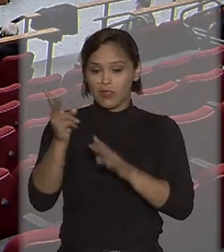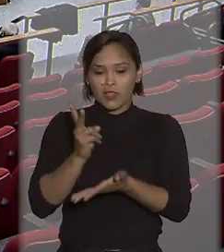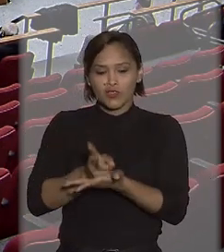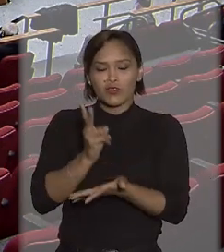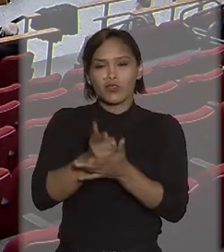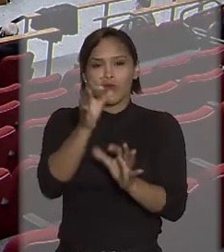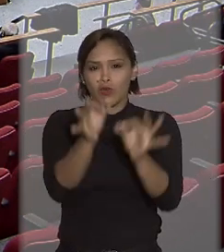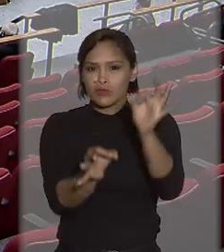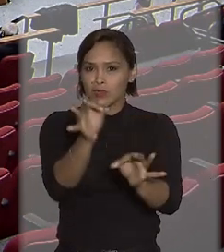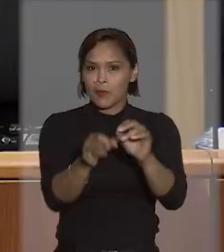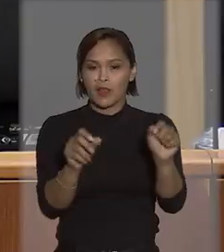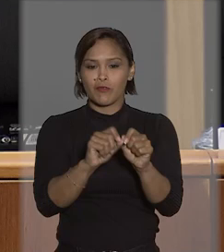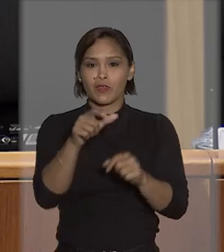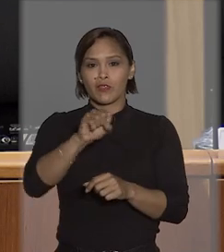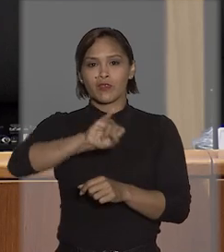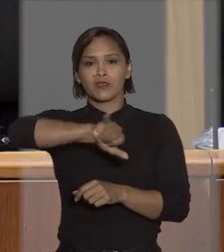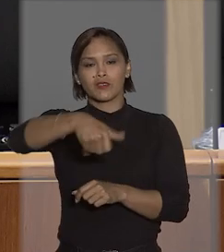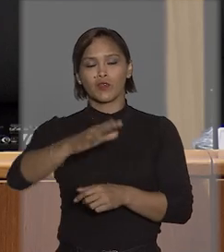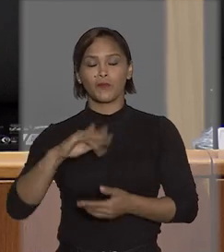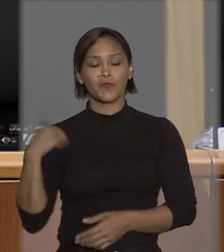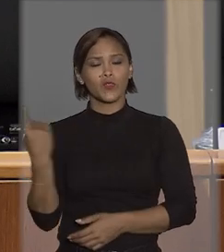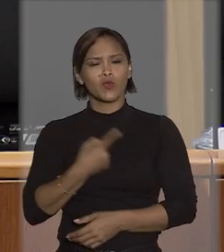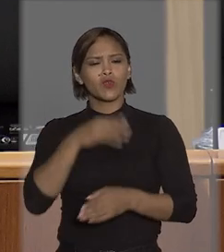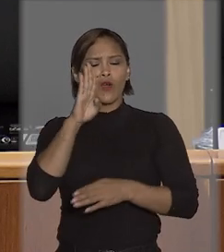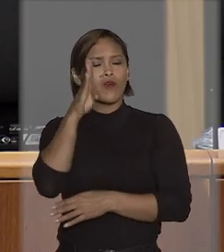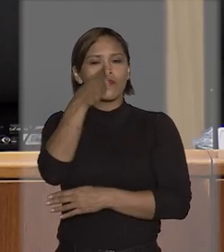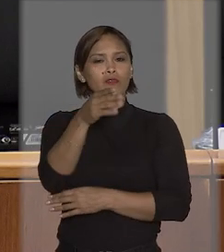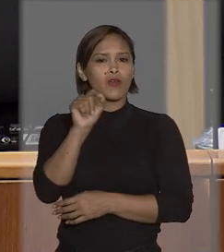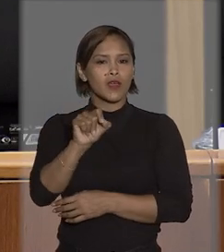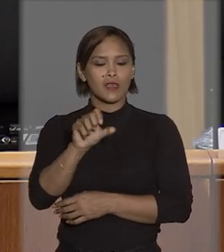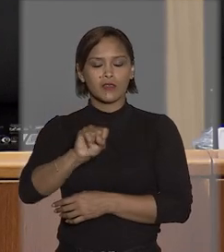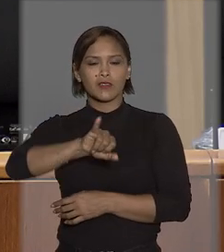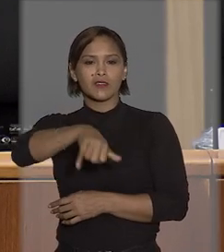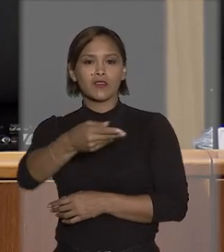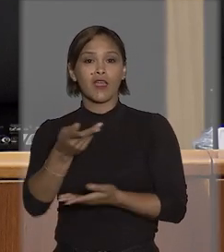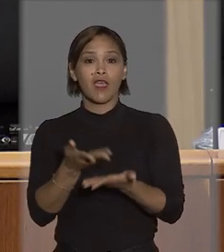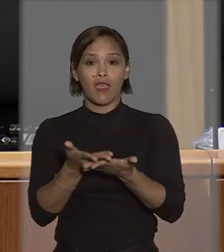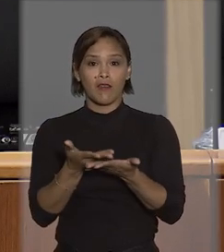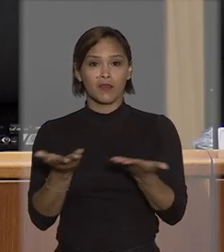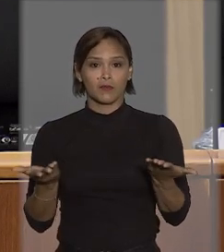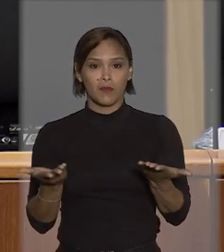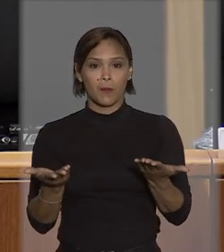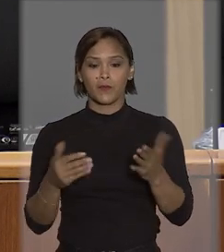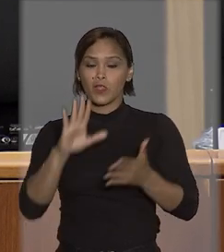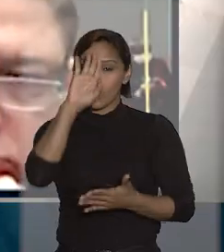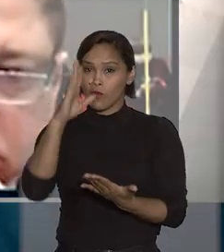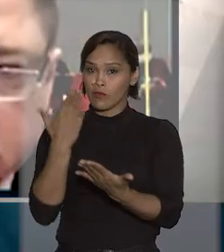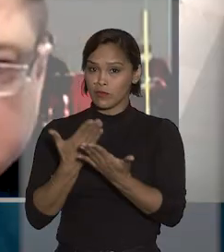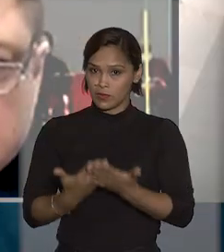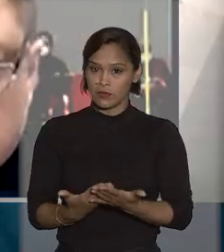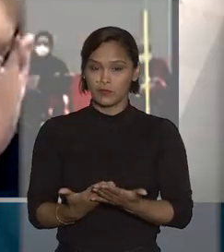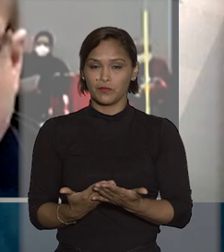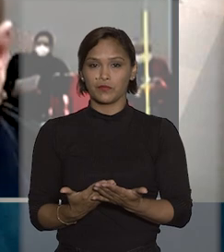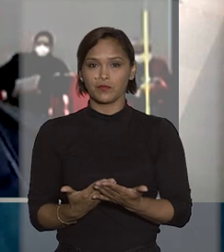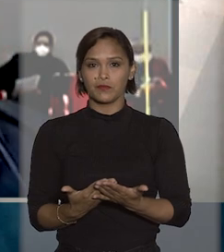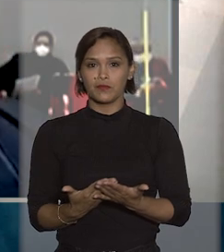prestação jurisdicional. O nosso objetivo é gerar confiança,